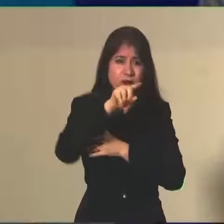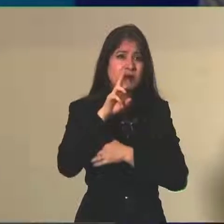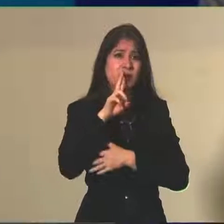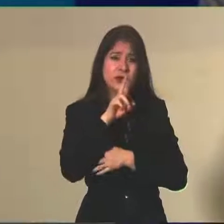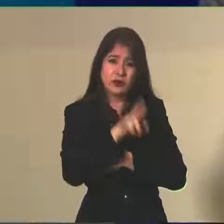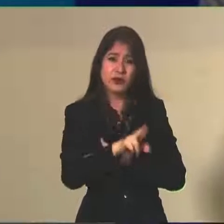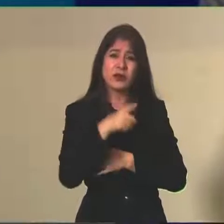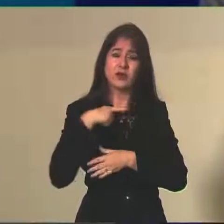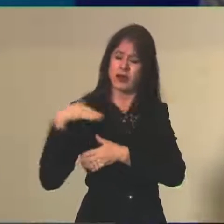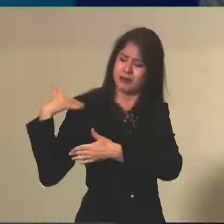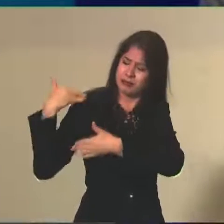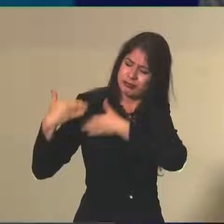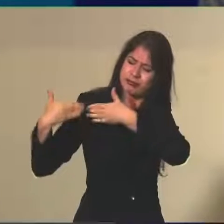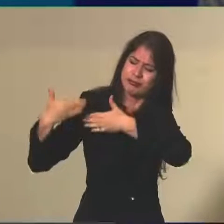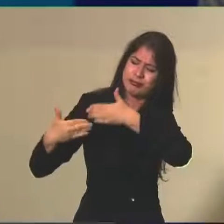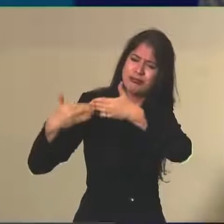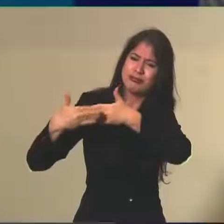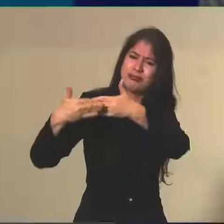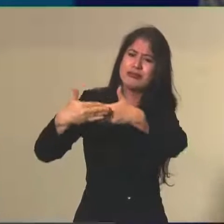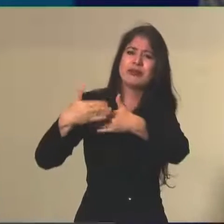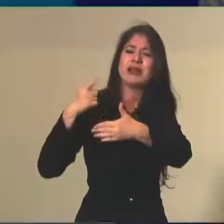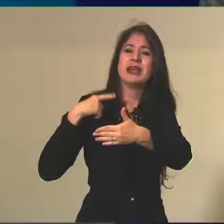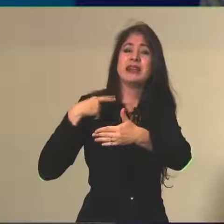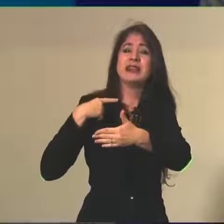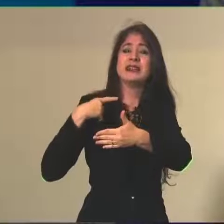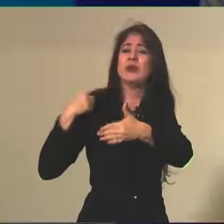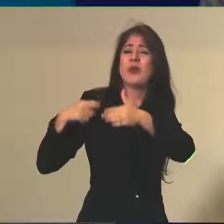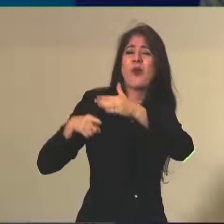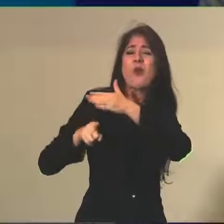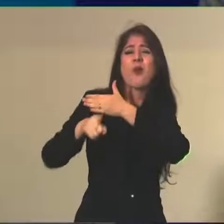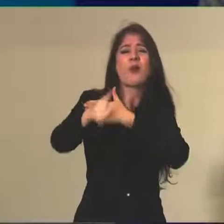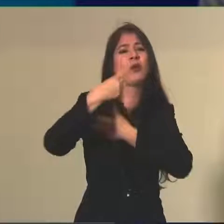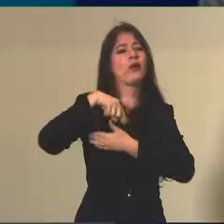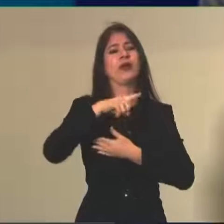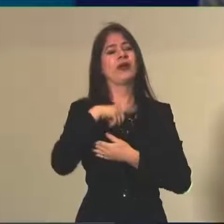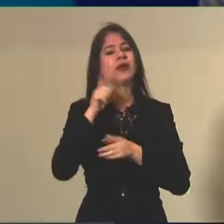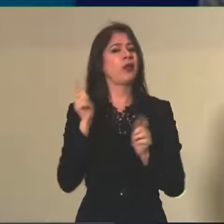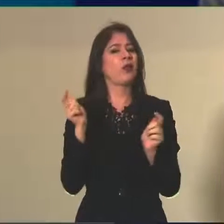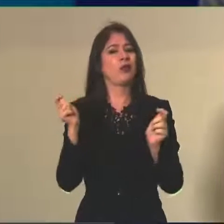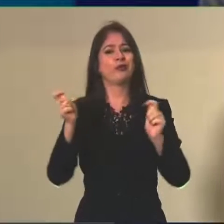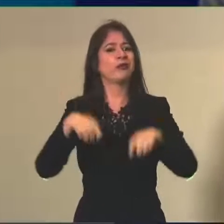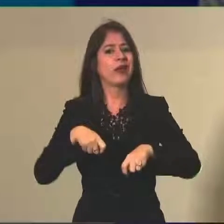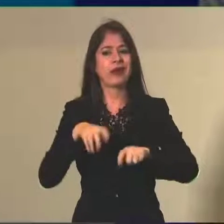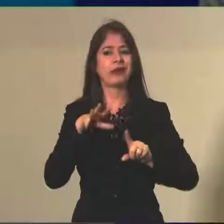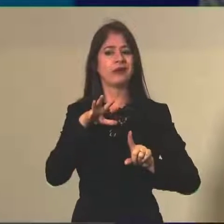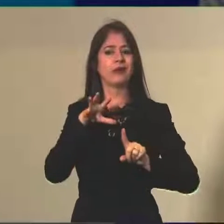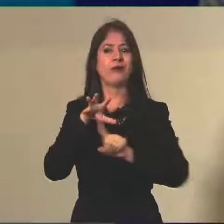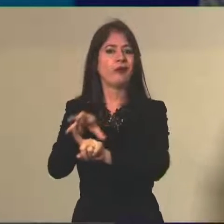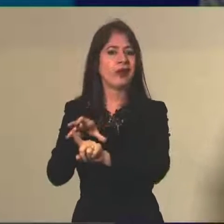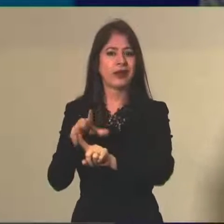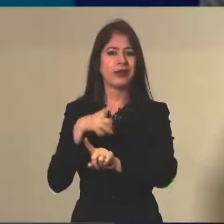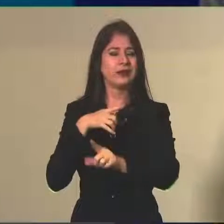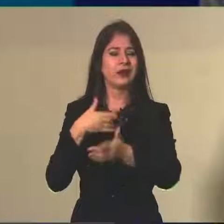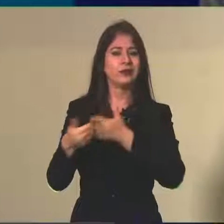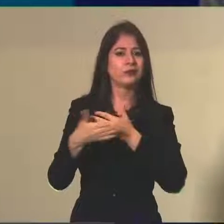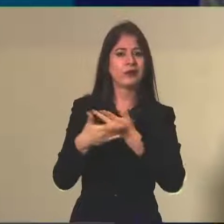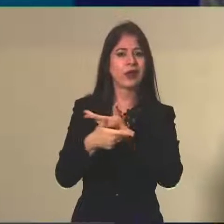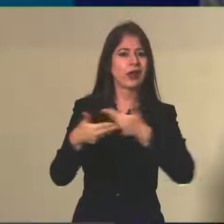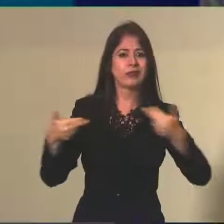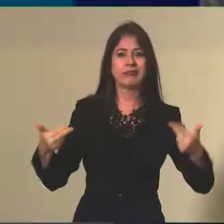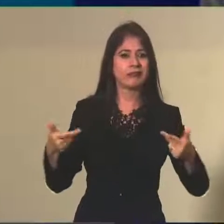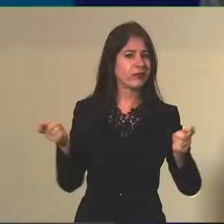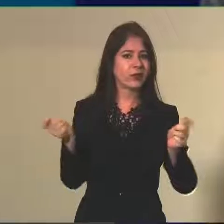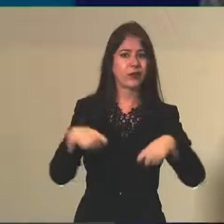processo longo, é um processo que não cabe intervenção ou qualquer interferência,